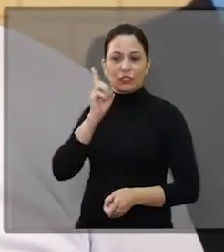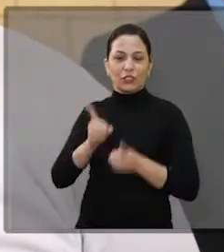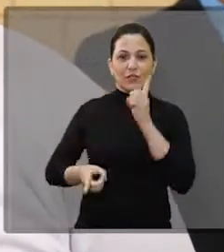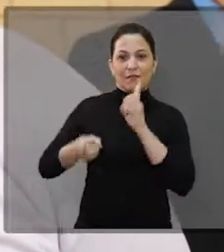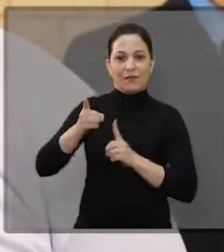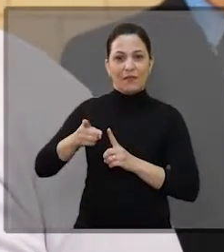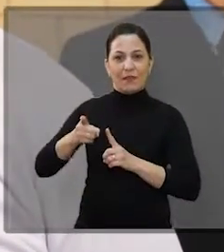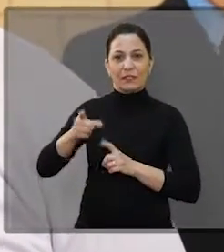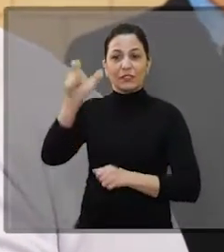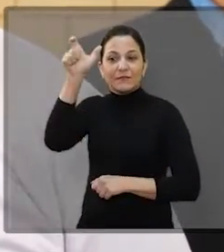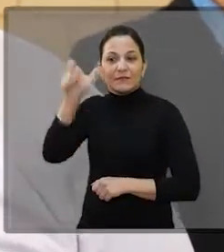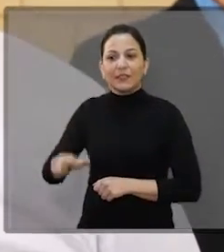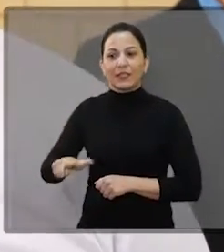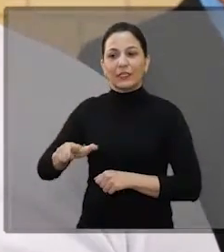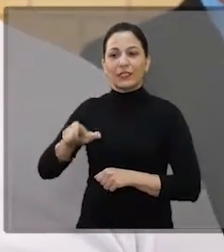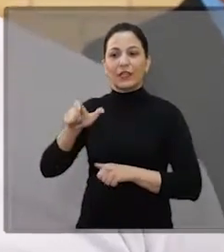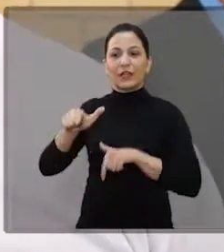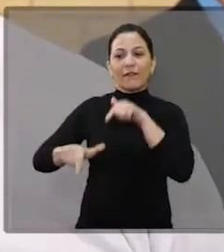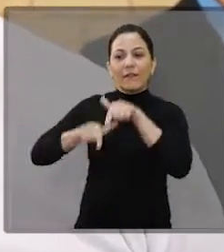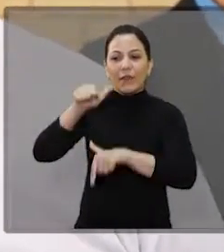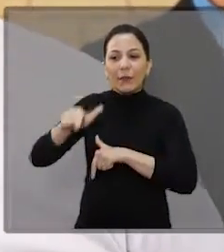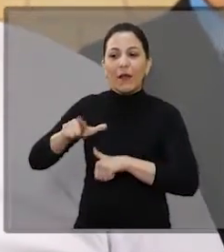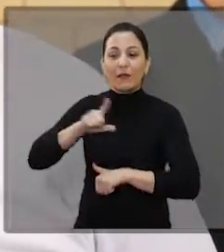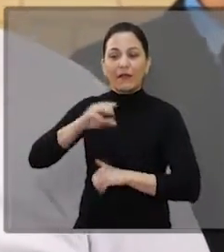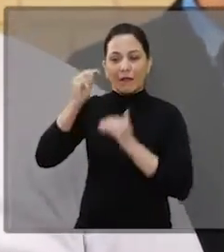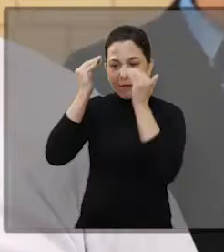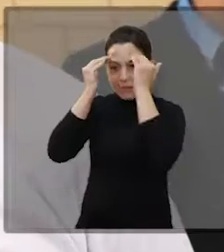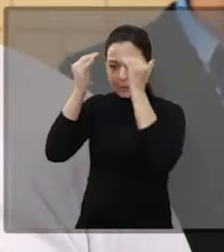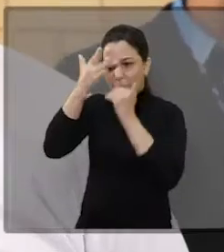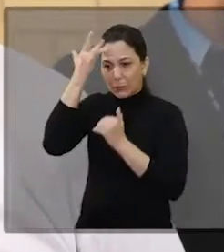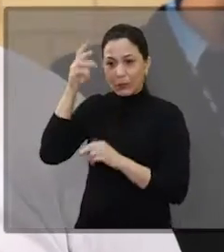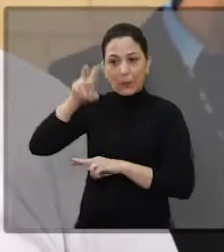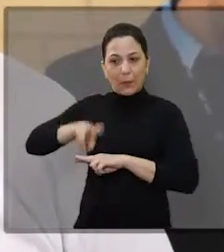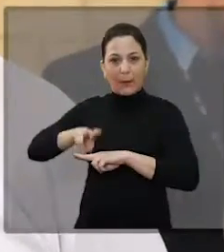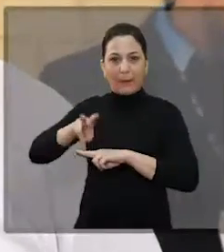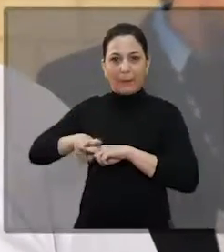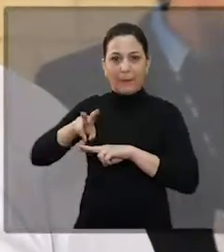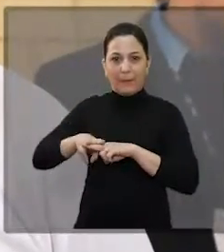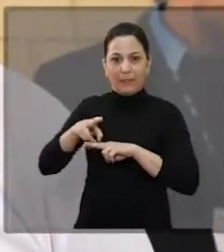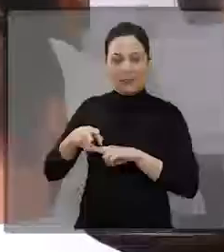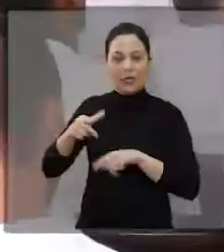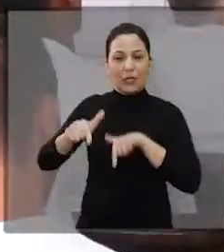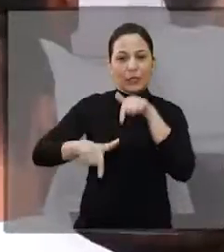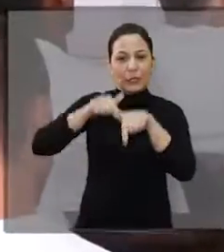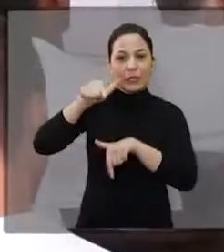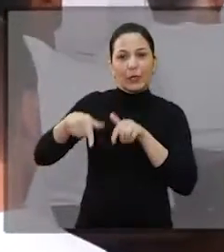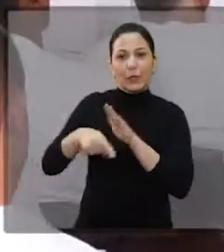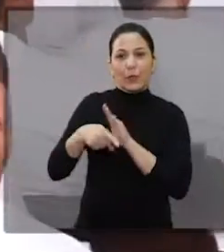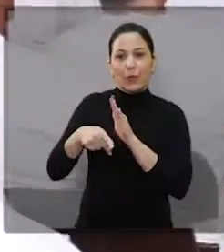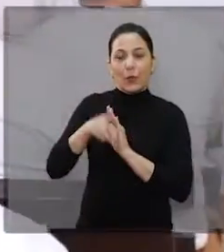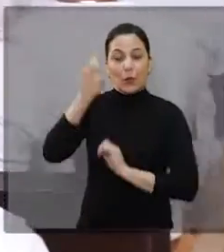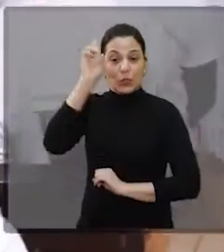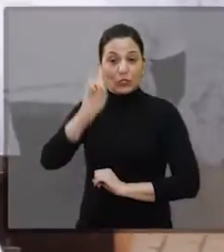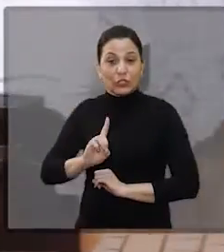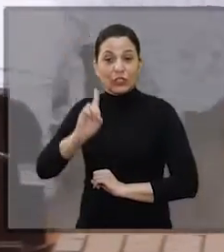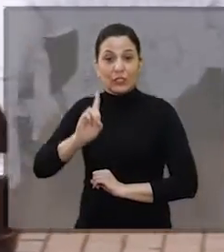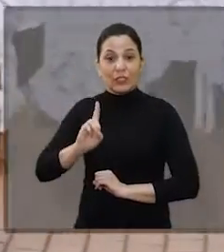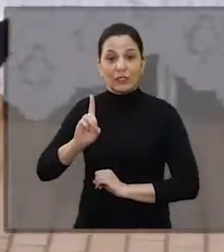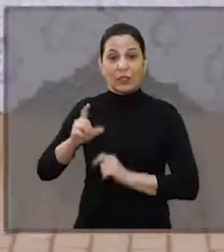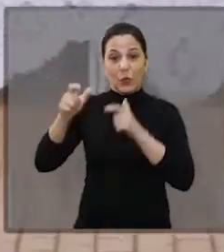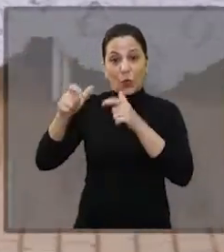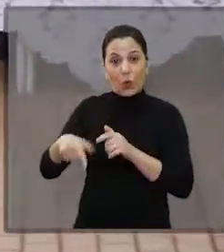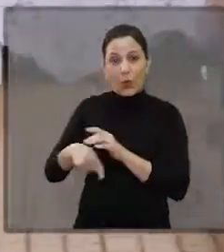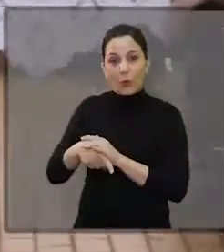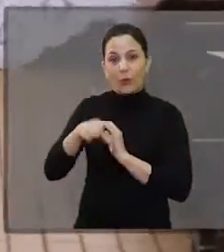E aqui há dignidade, muito mais que cidadania, empregabilidade, aqui tem um respeito com o preso. Então o trabalho que é feito através da